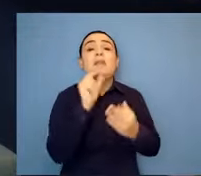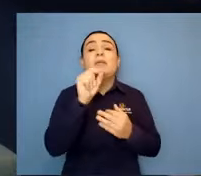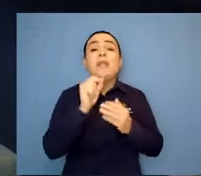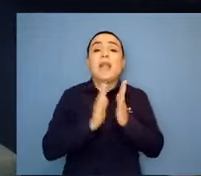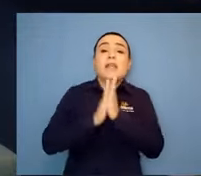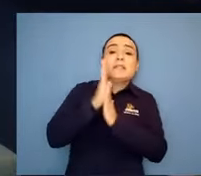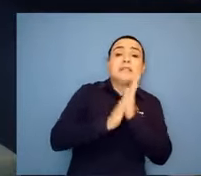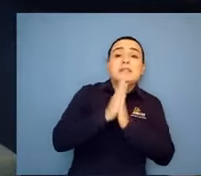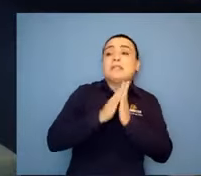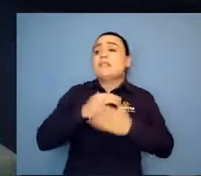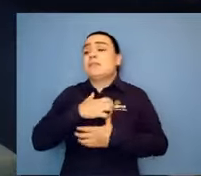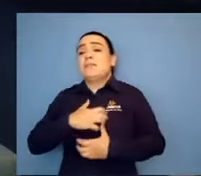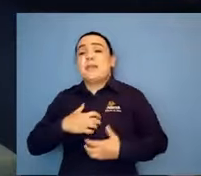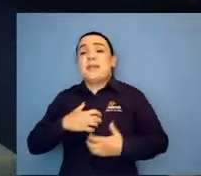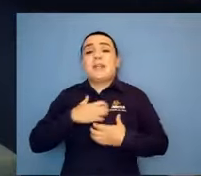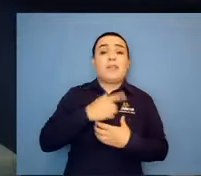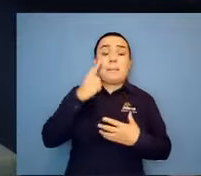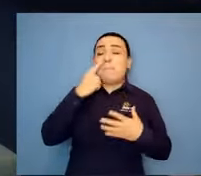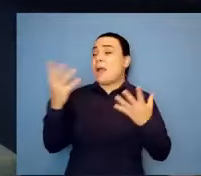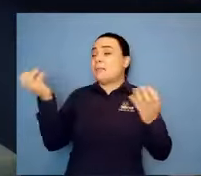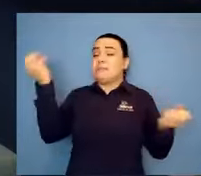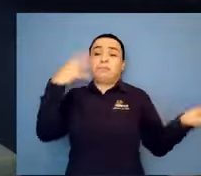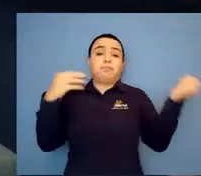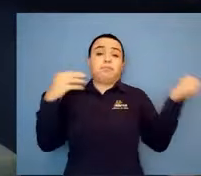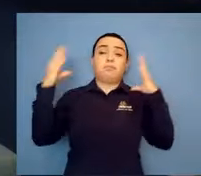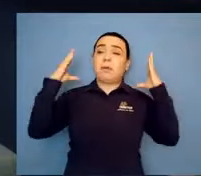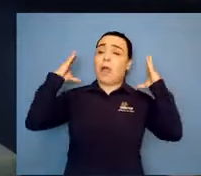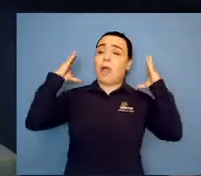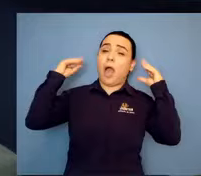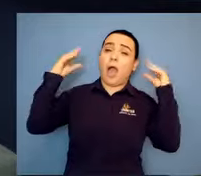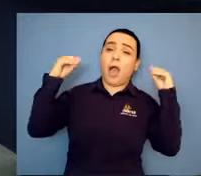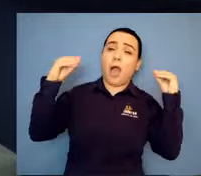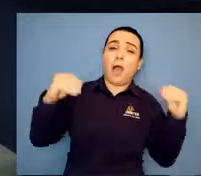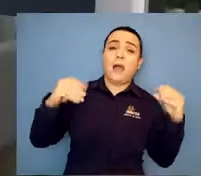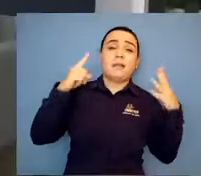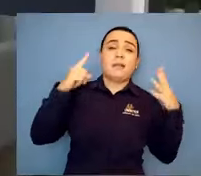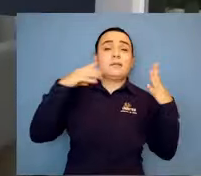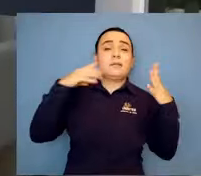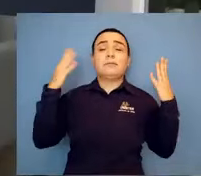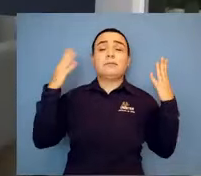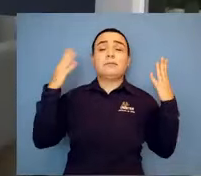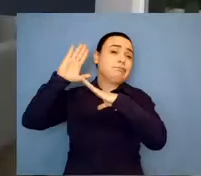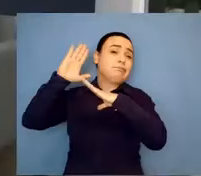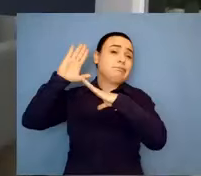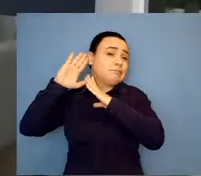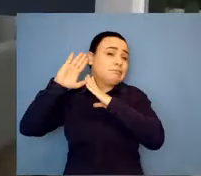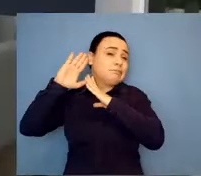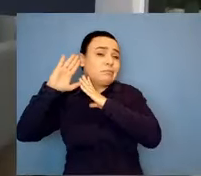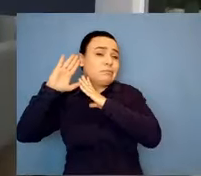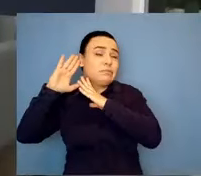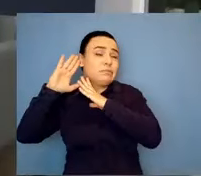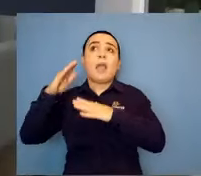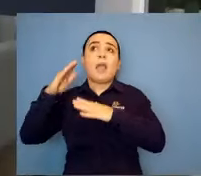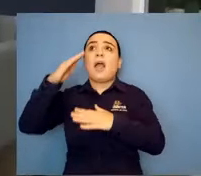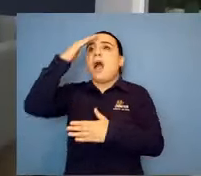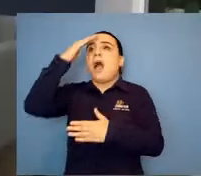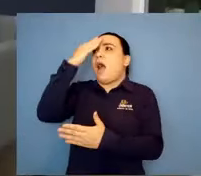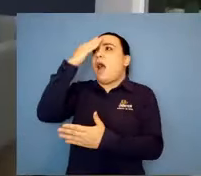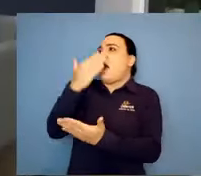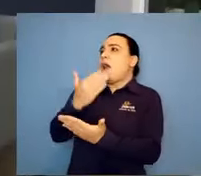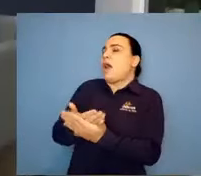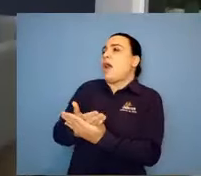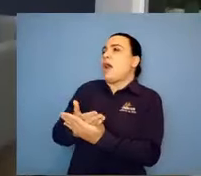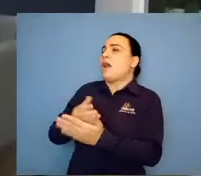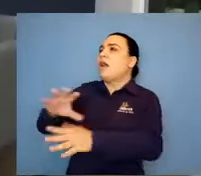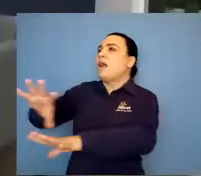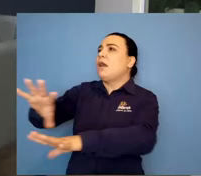muitas coisas. Sabe? E ao invés de ouvir aqui e sair aqui, não. Às vezes eu ouvia e eu interiorizava. Claro, você queria